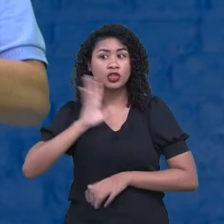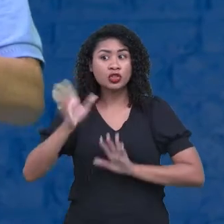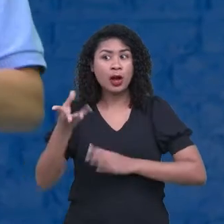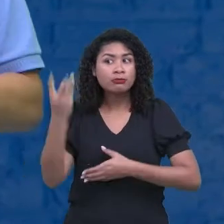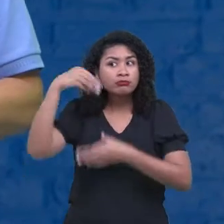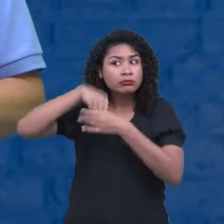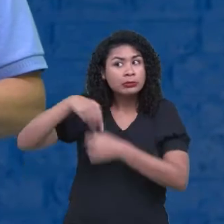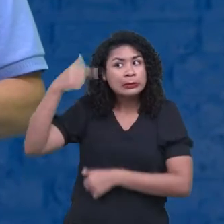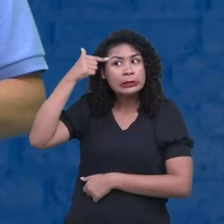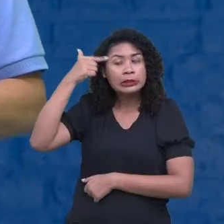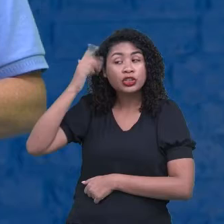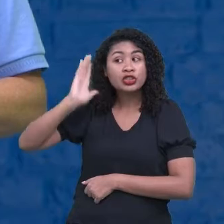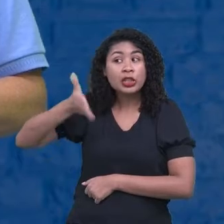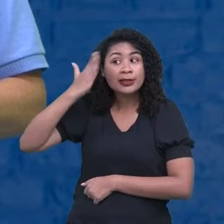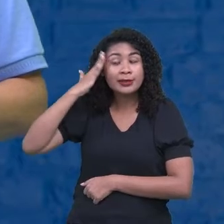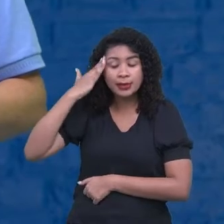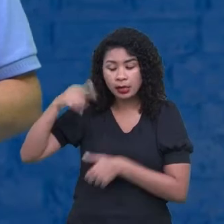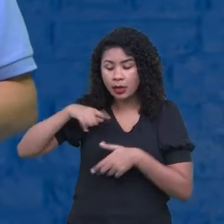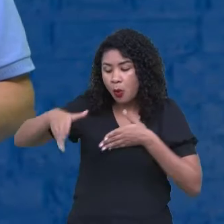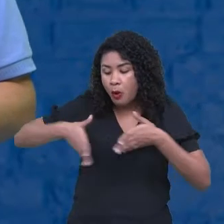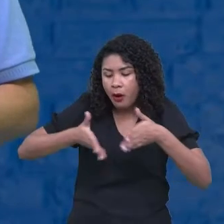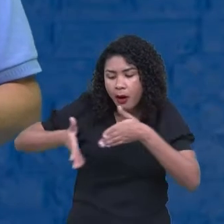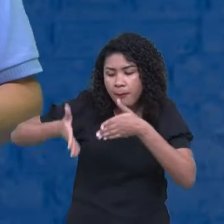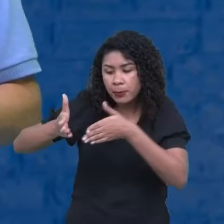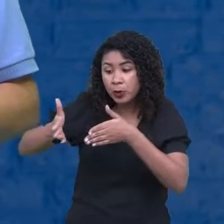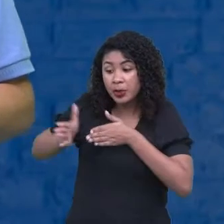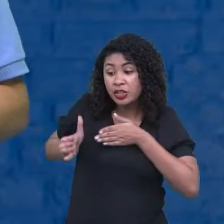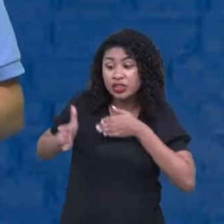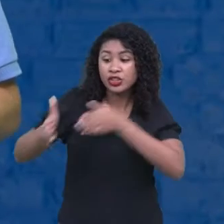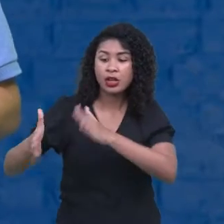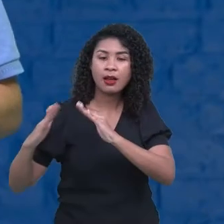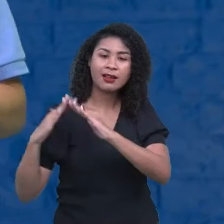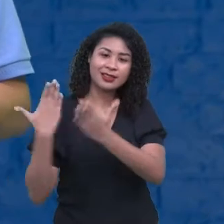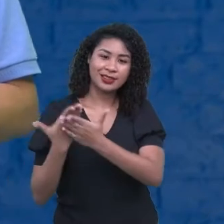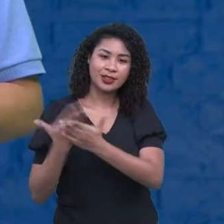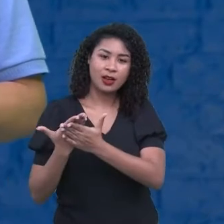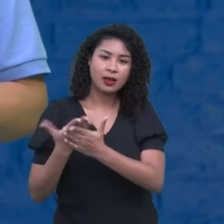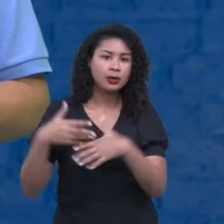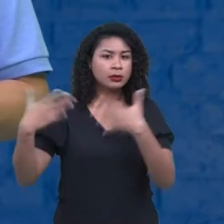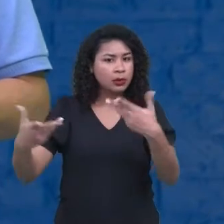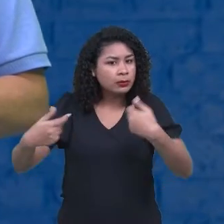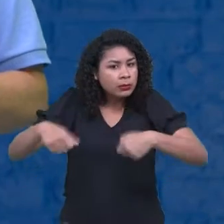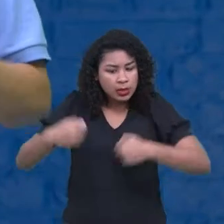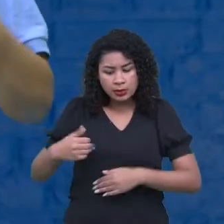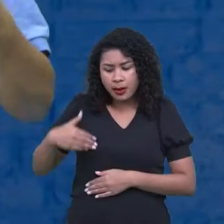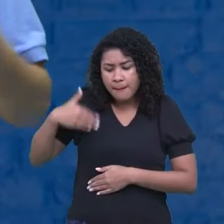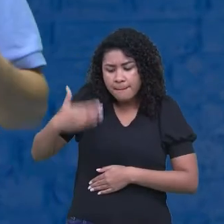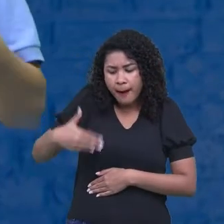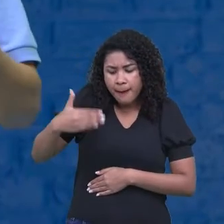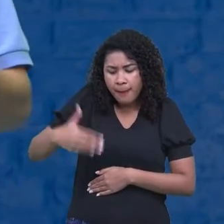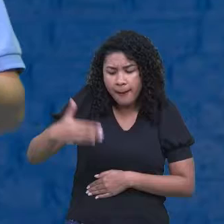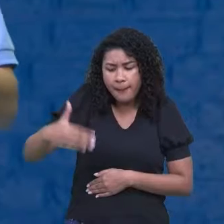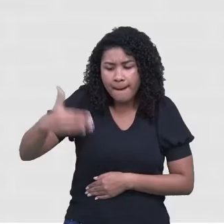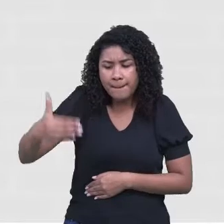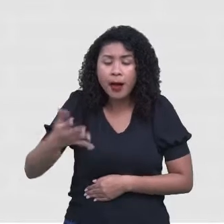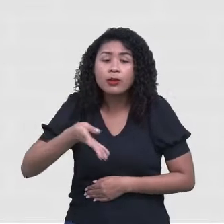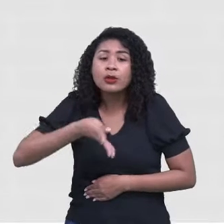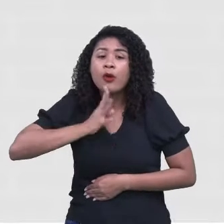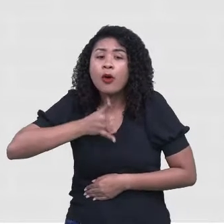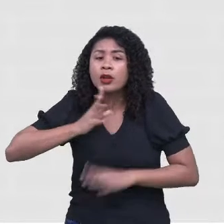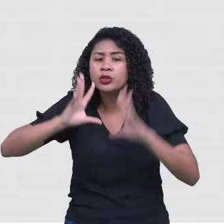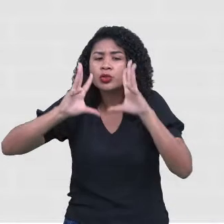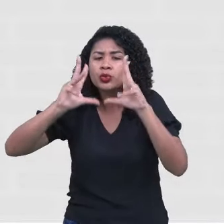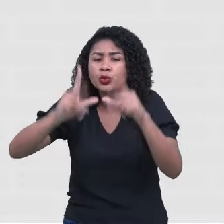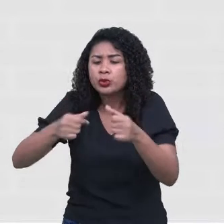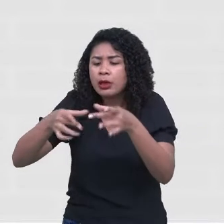acontece dessa forma. Elaborar o passo a passo que eu tenho que seguir. E quais são as habilidades